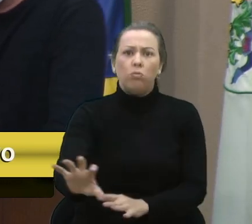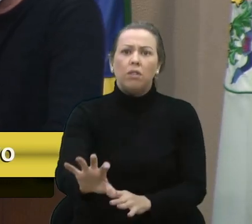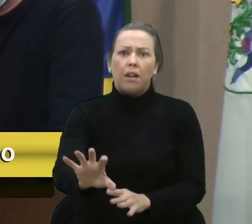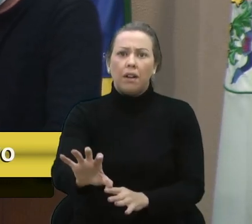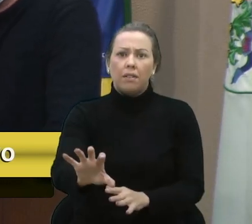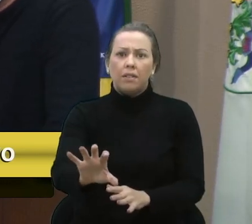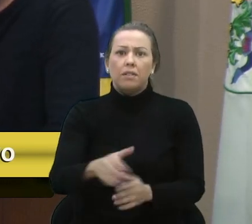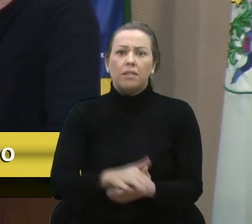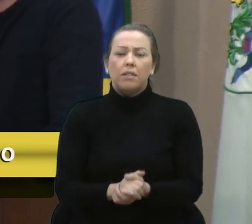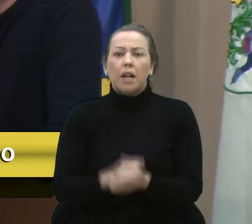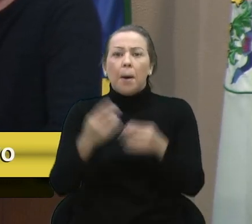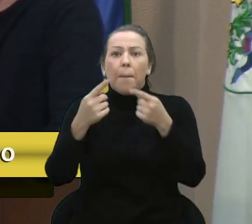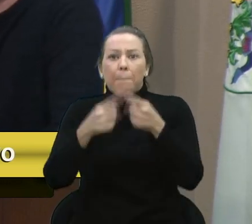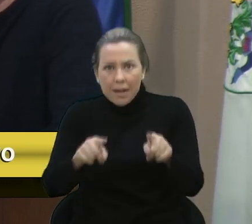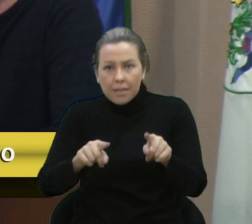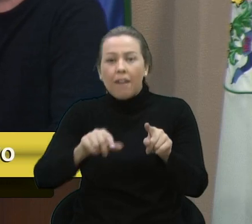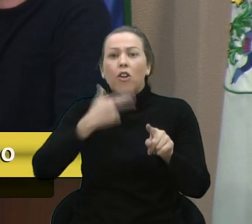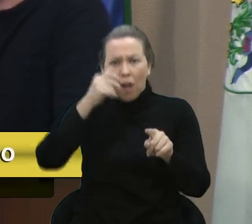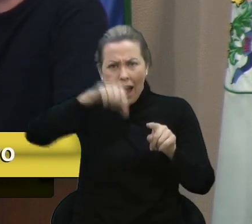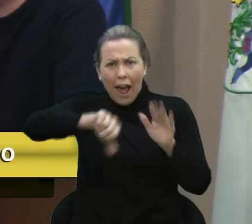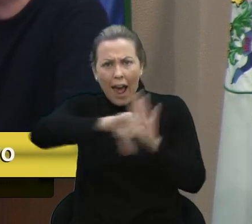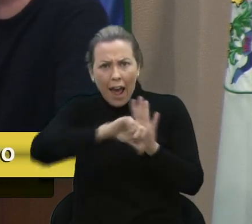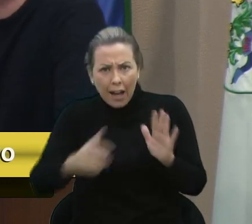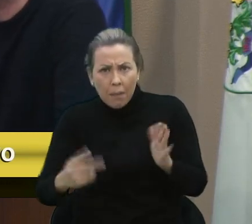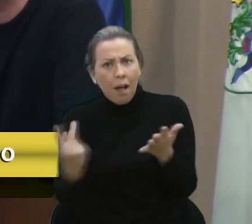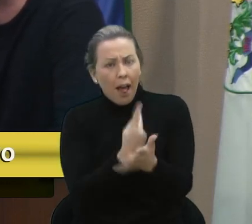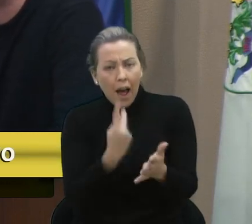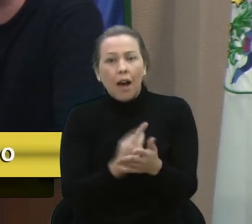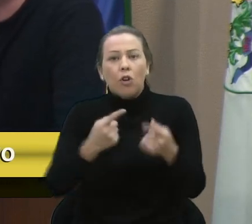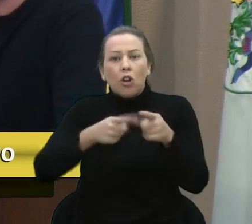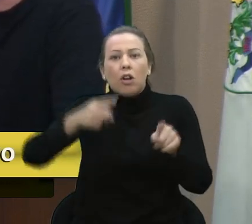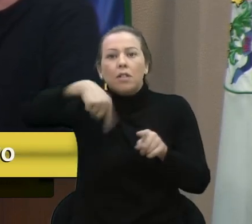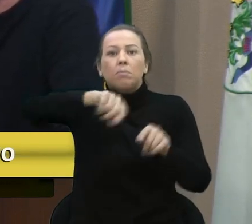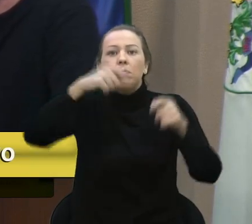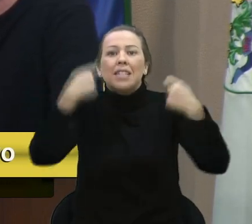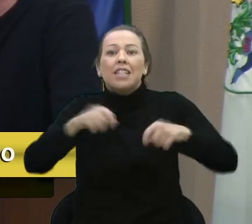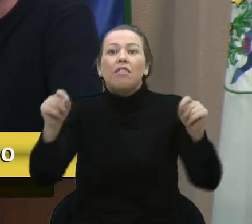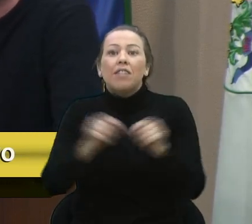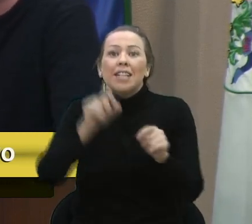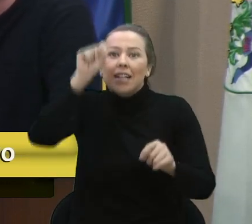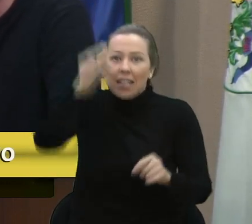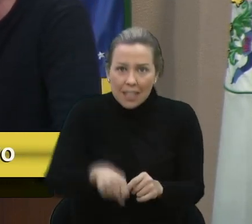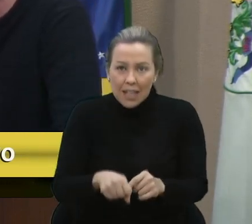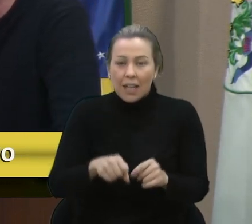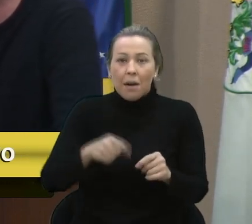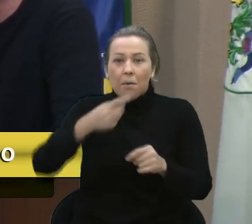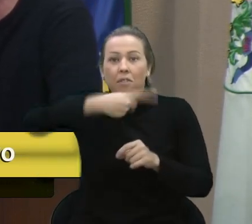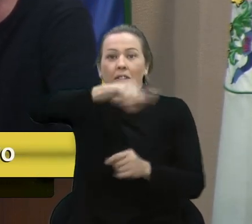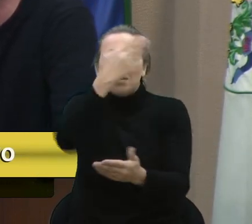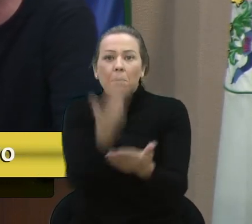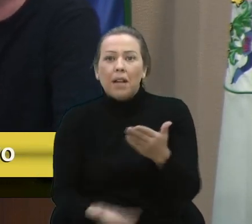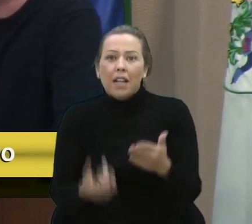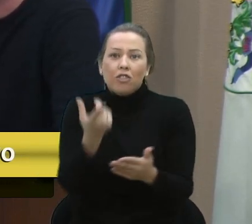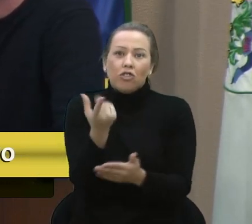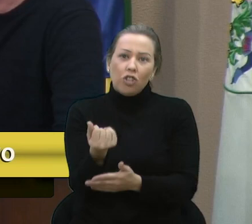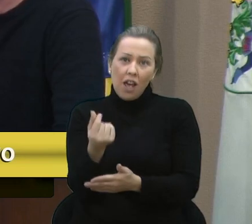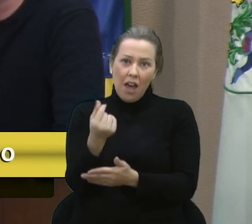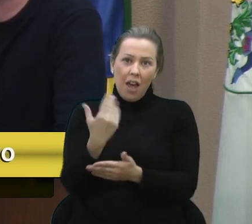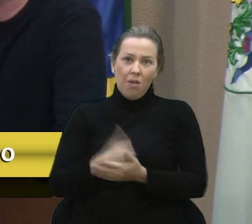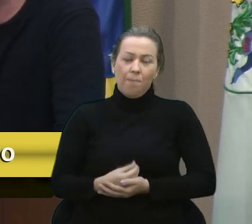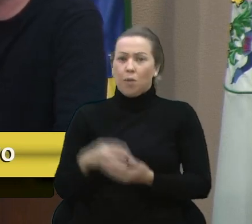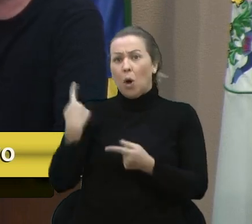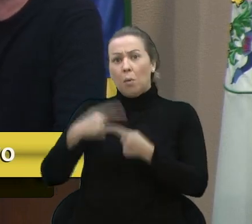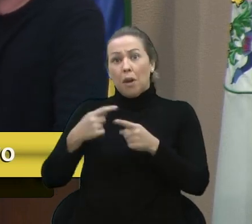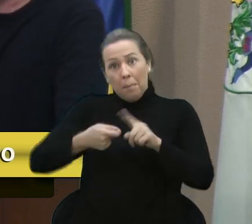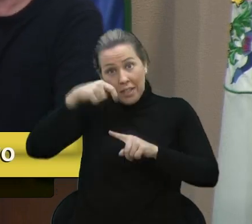Mas Marcon é ilegal, sim, é ilegal, mas a gente tem que fazer para a gente ter recurso, para vocês não perderem dinheiro. Porque